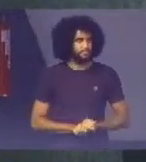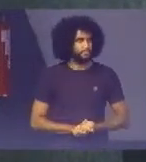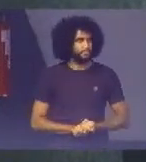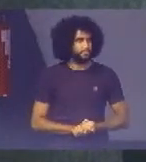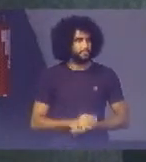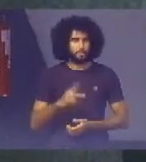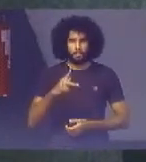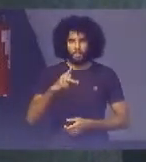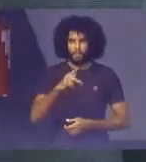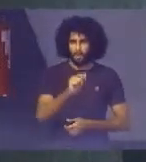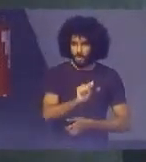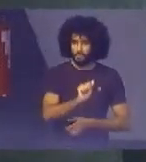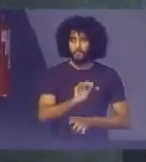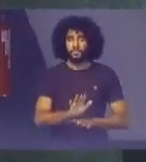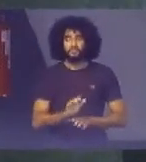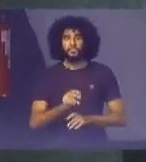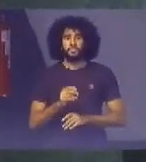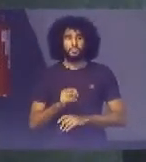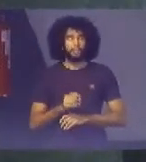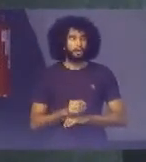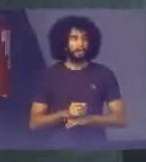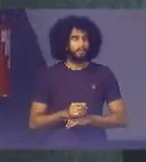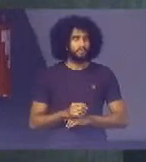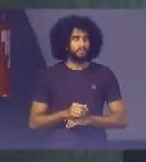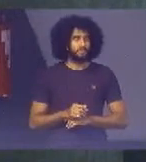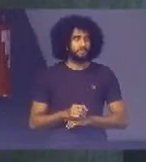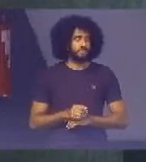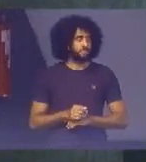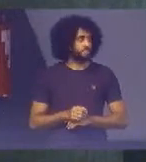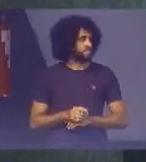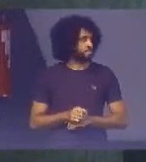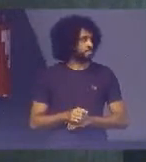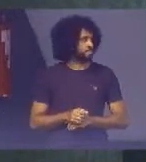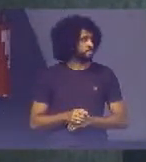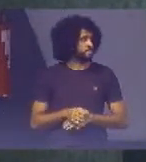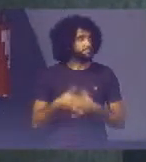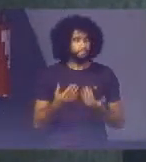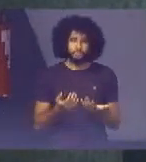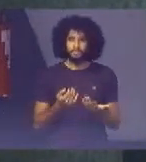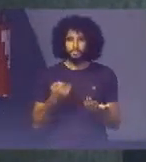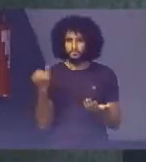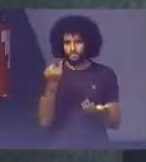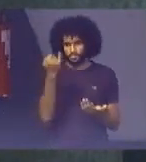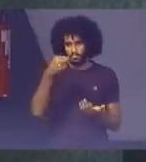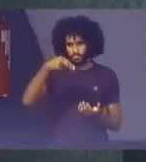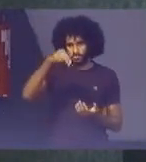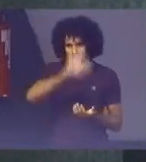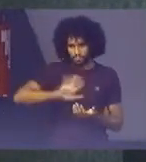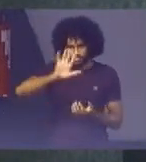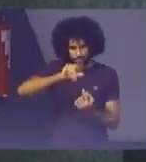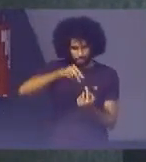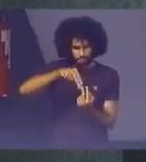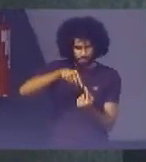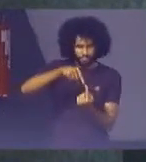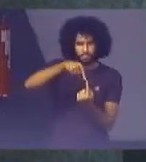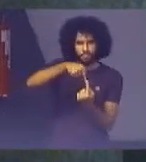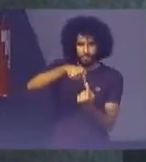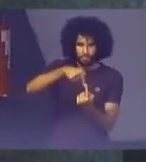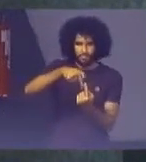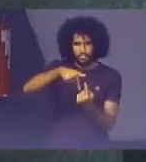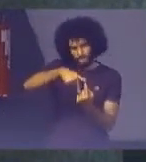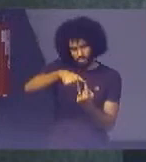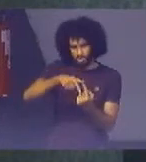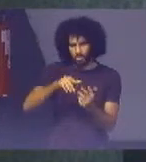É importante É por isso Que a importância Da nacionalização Das metas E o tema Da minha